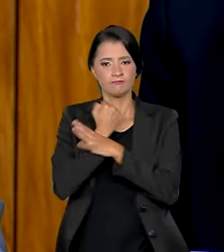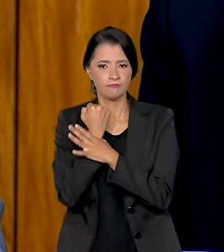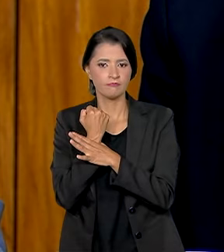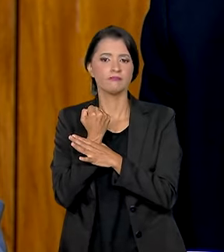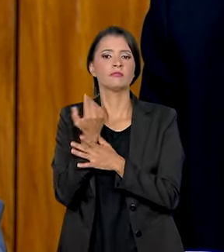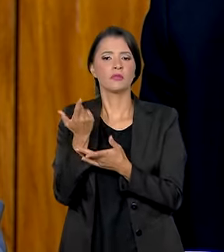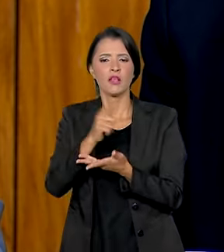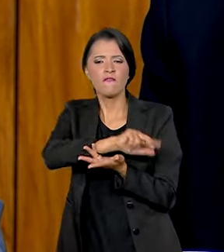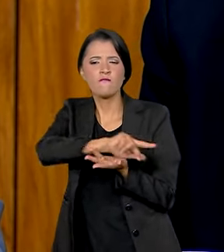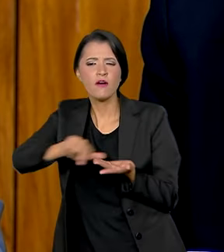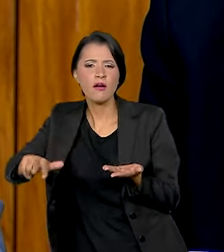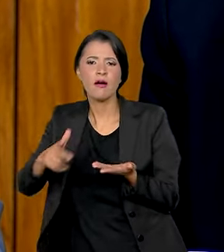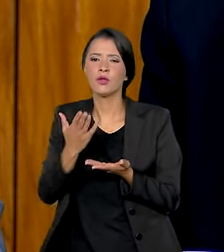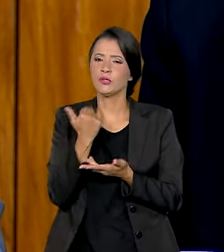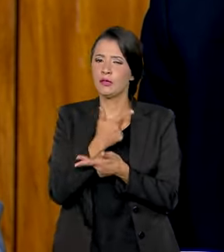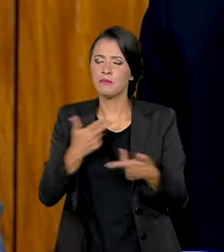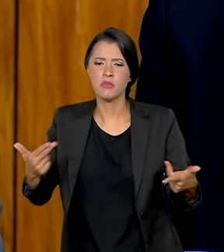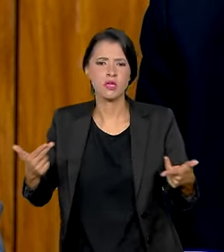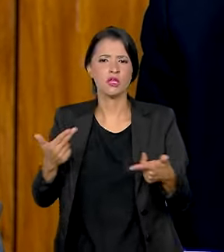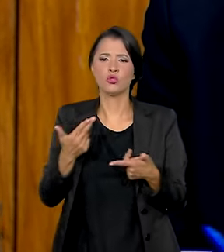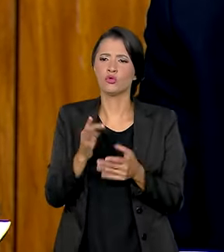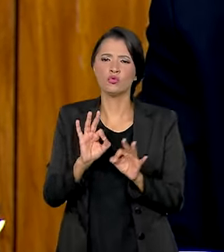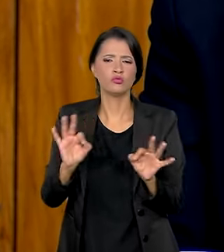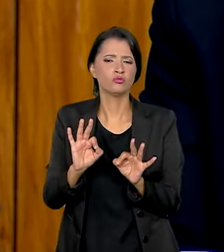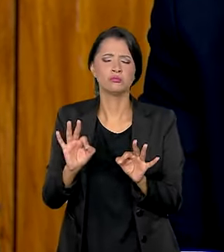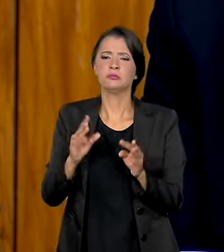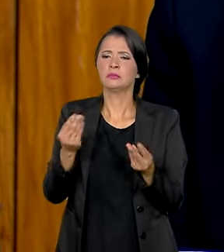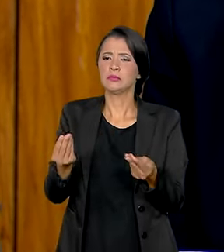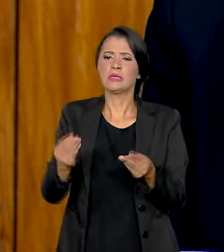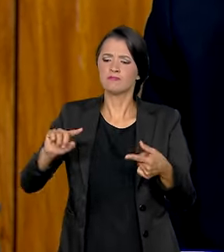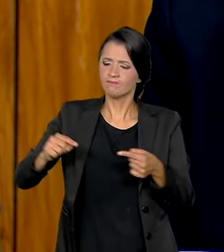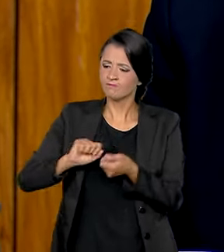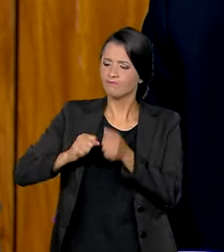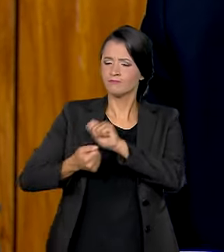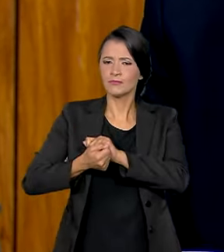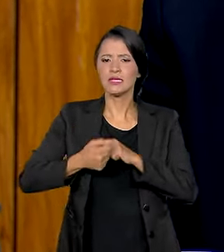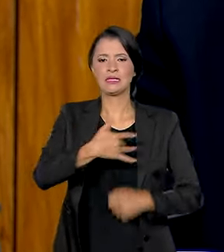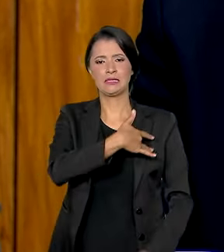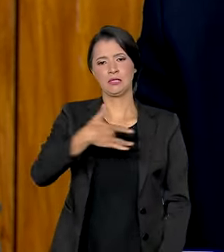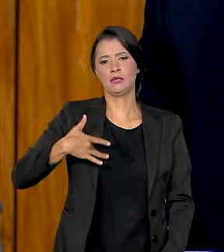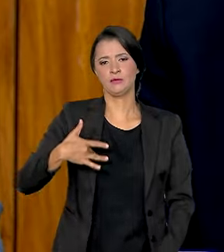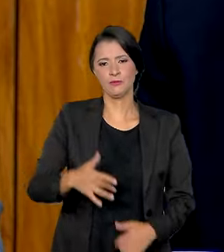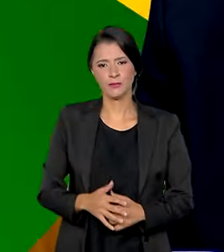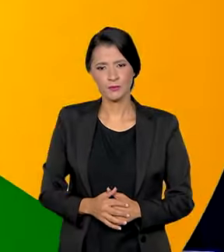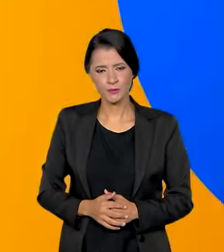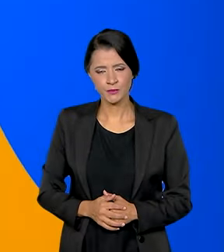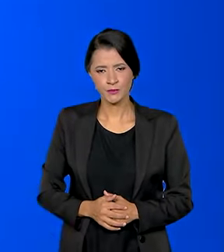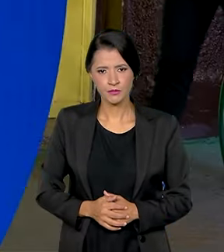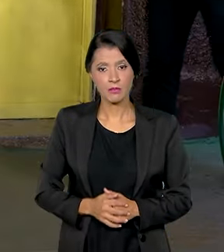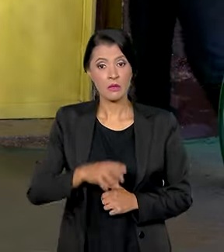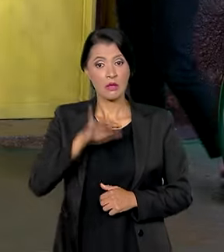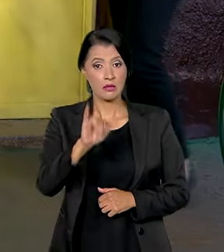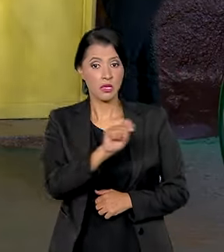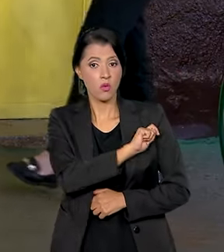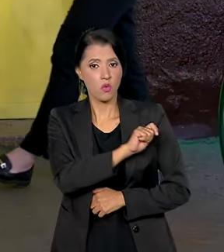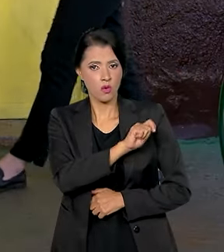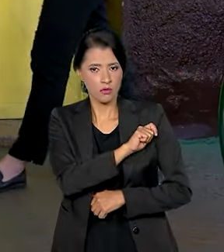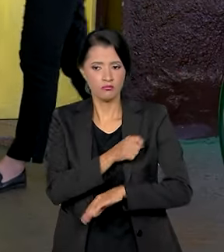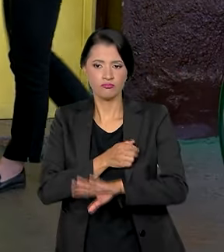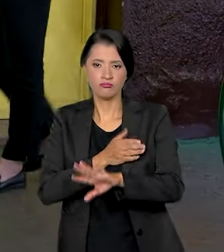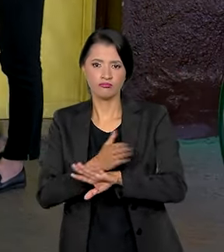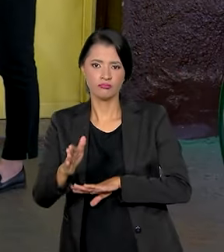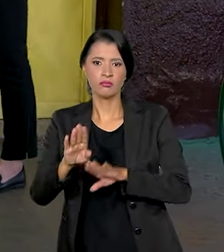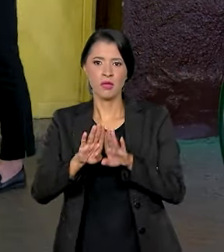garantindo a oferta de alimentos frescos, adequados e saudáveis. Quando o aluno